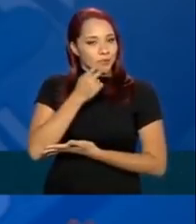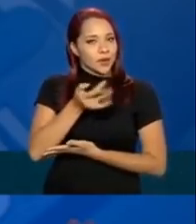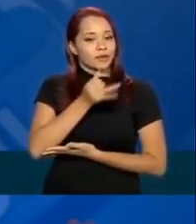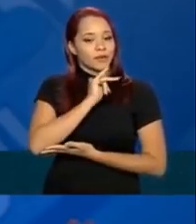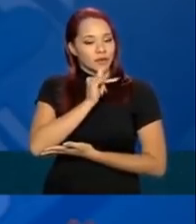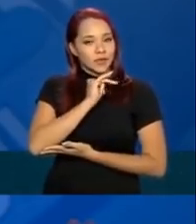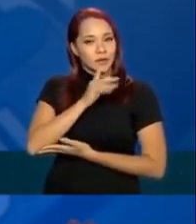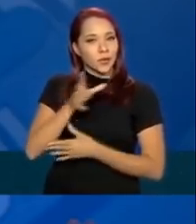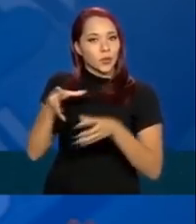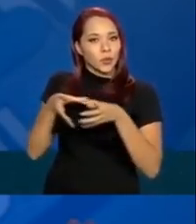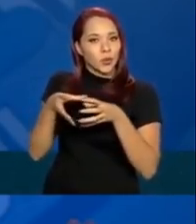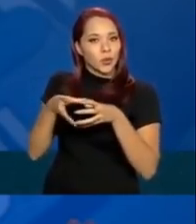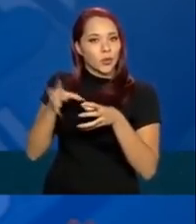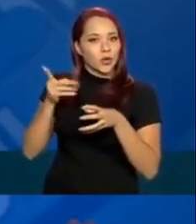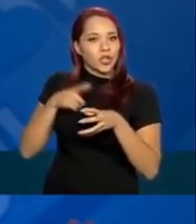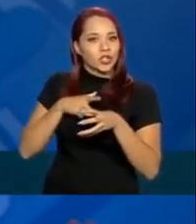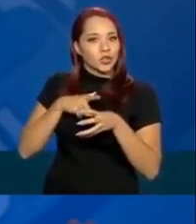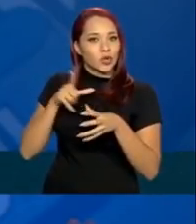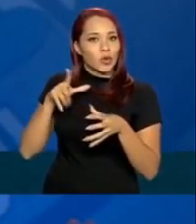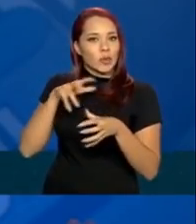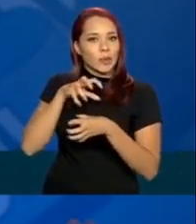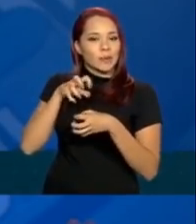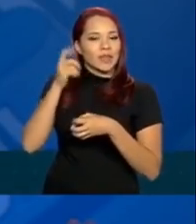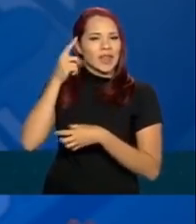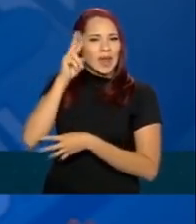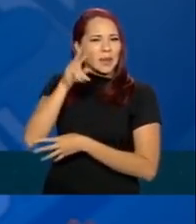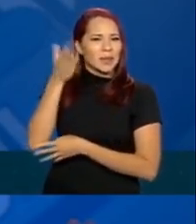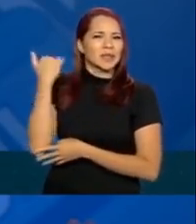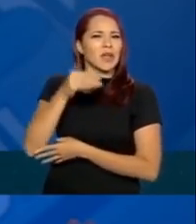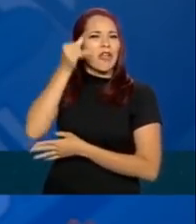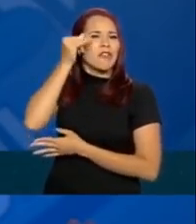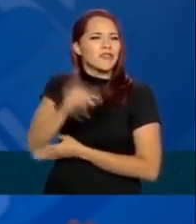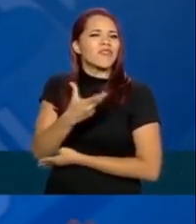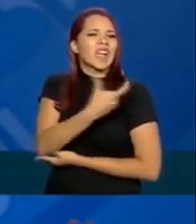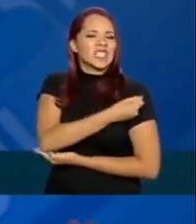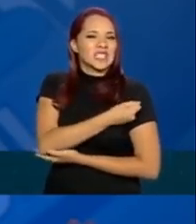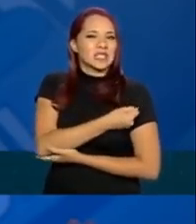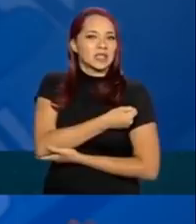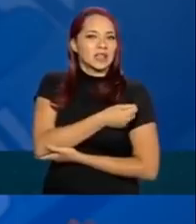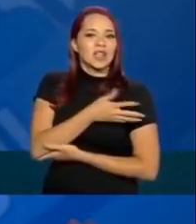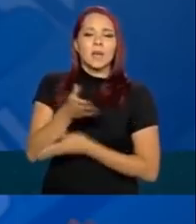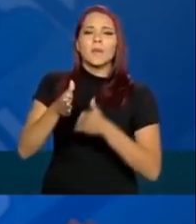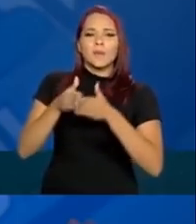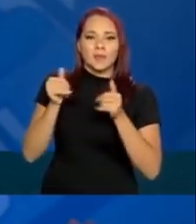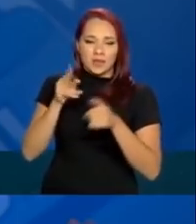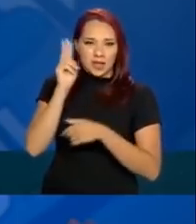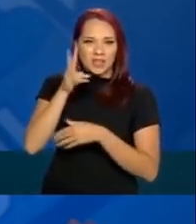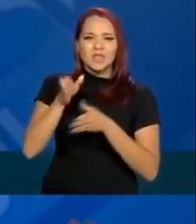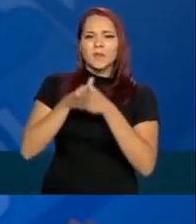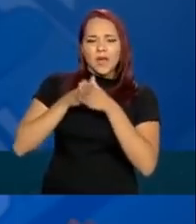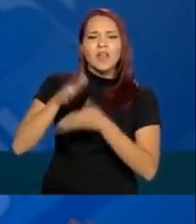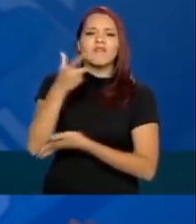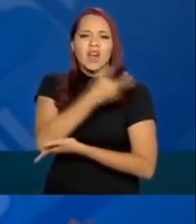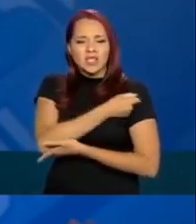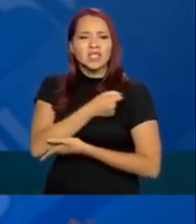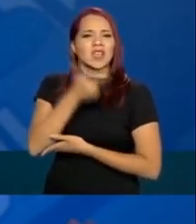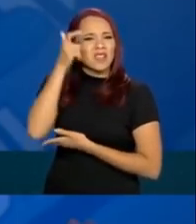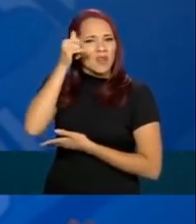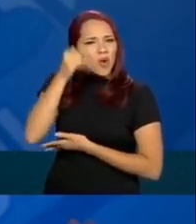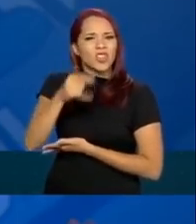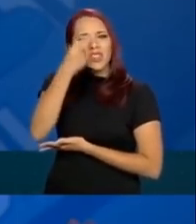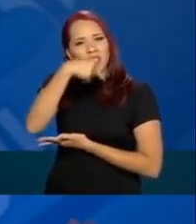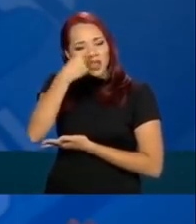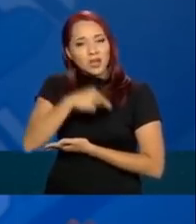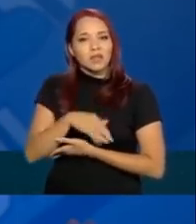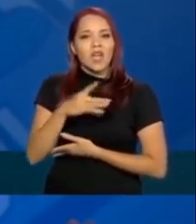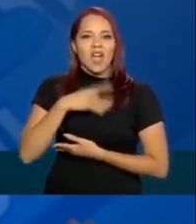exemplo daquele pessoal do movimento anti-vacina. Vocês lembram dele? Quando a gente fica pedindo, por favor, vacinem contra a gripe.